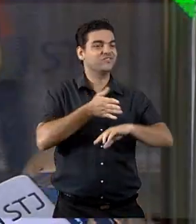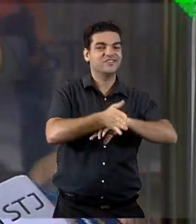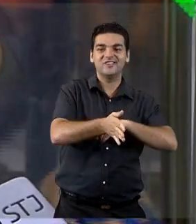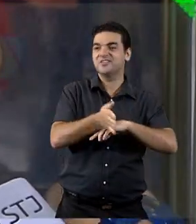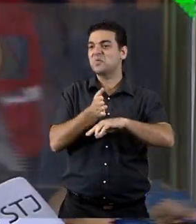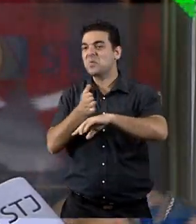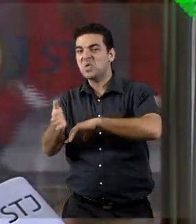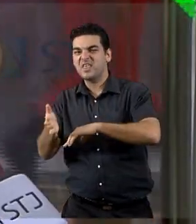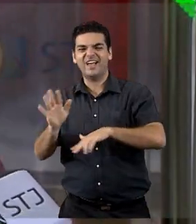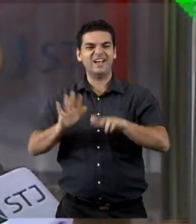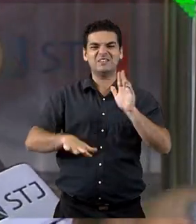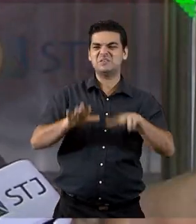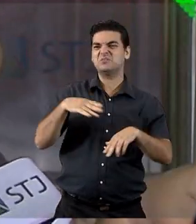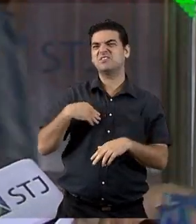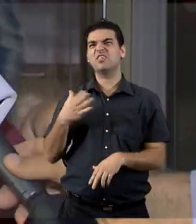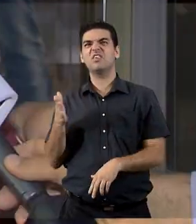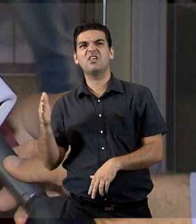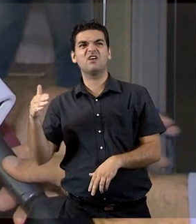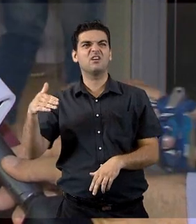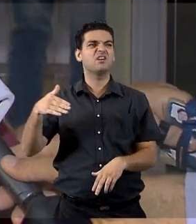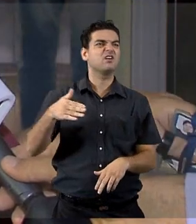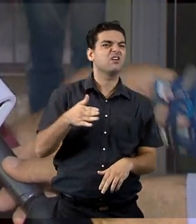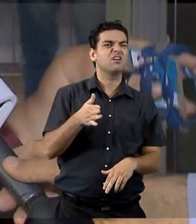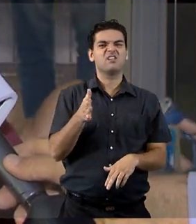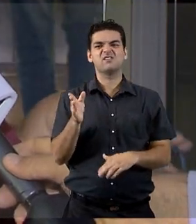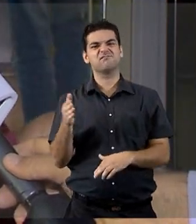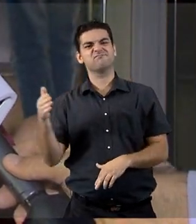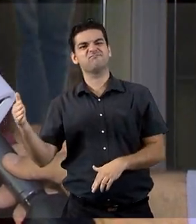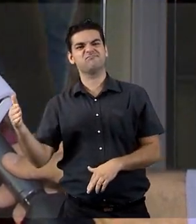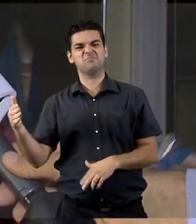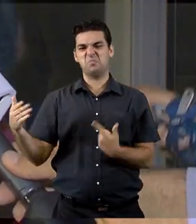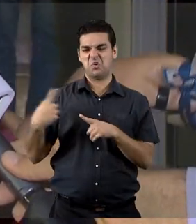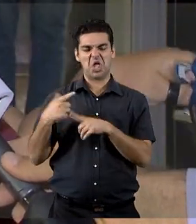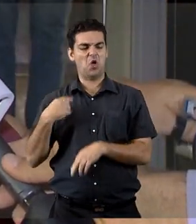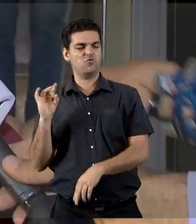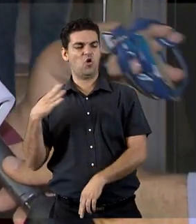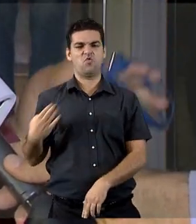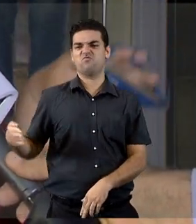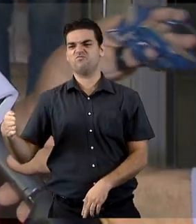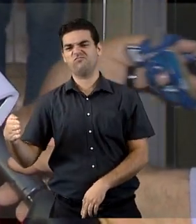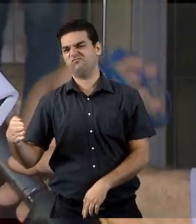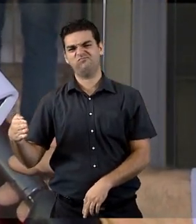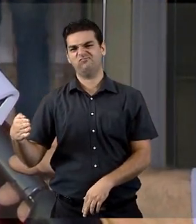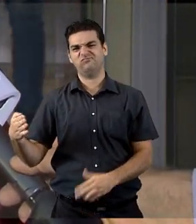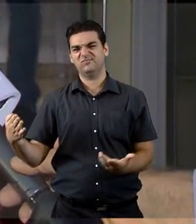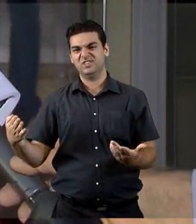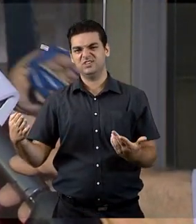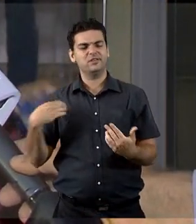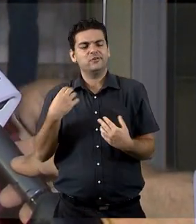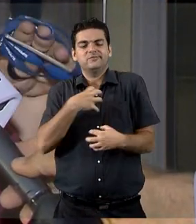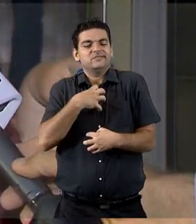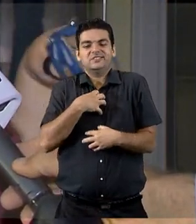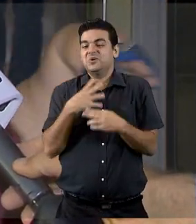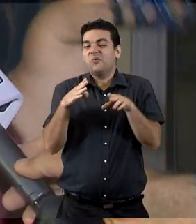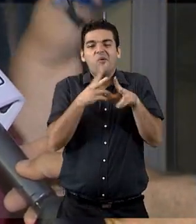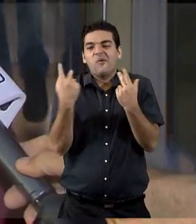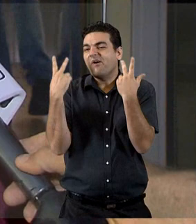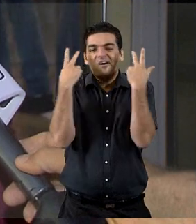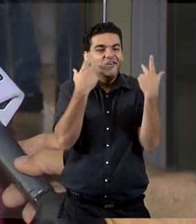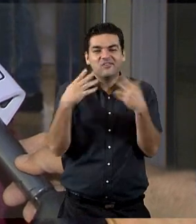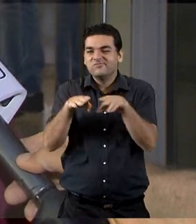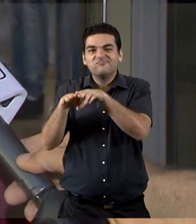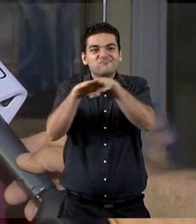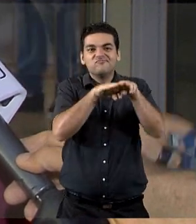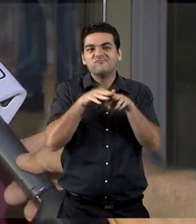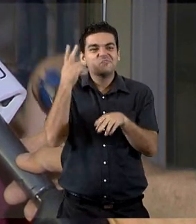daquele caminho de exceção. Não, eu vou lá para o canto porque eu só posso passar por ali, porque... Não, você vai e entra direto,